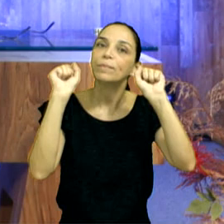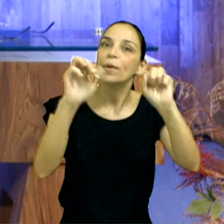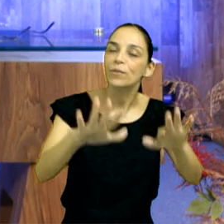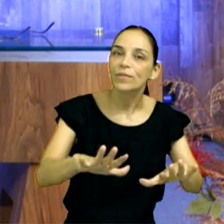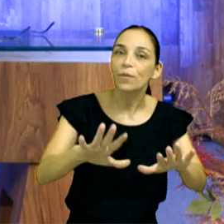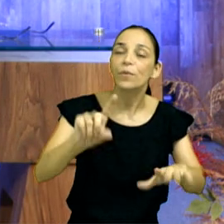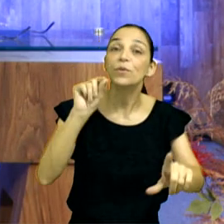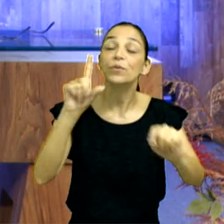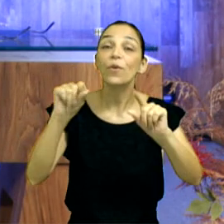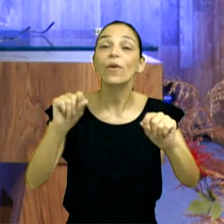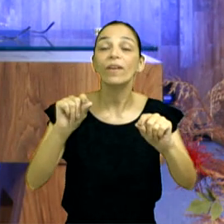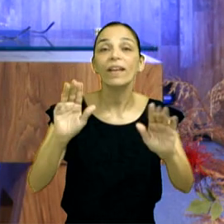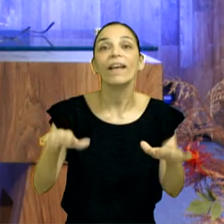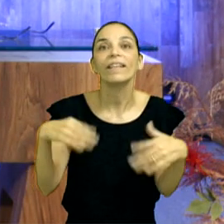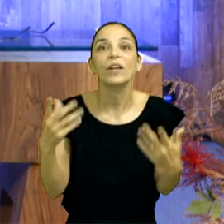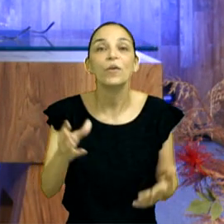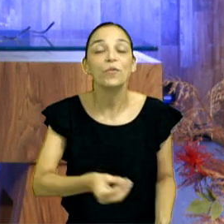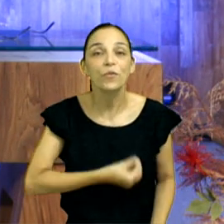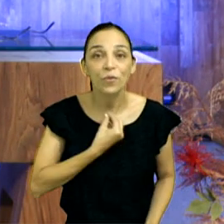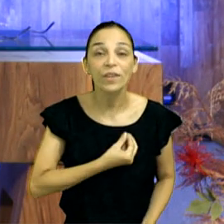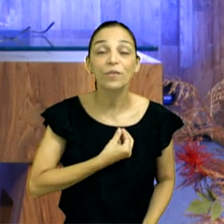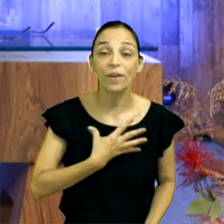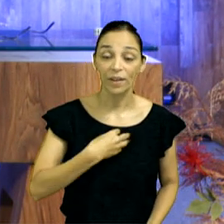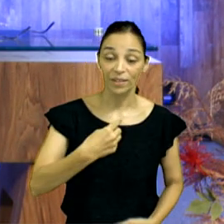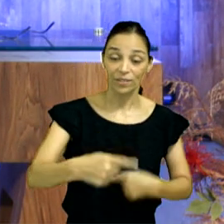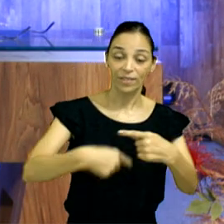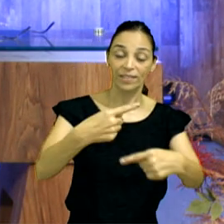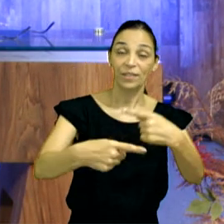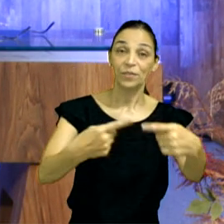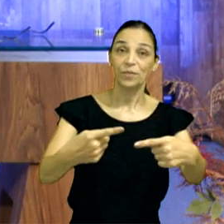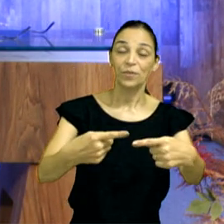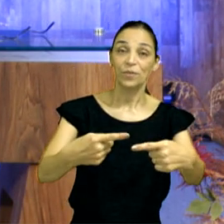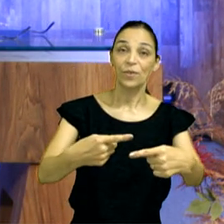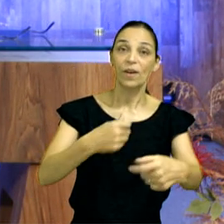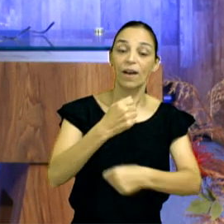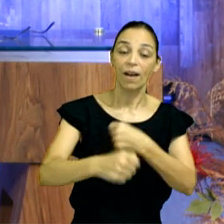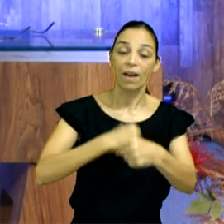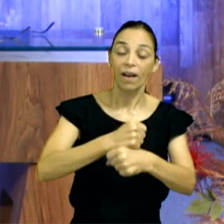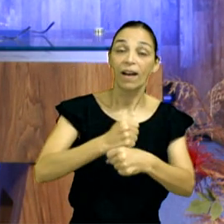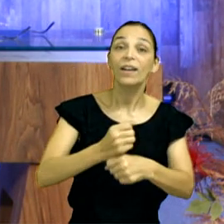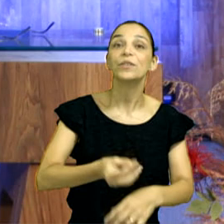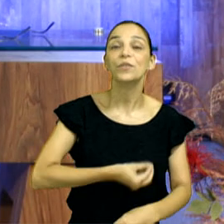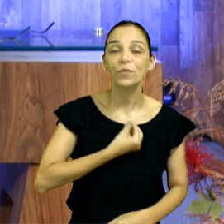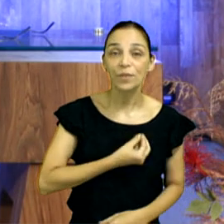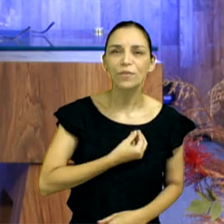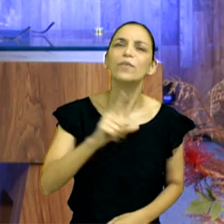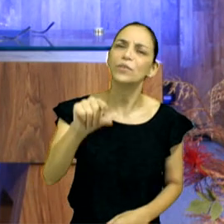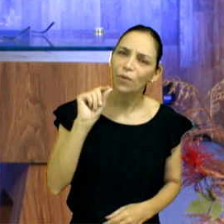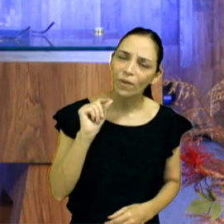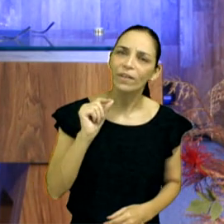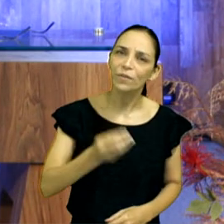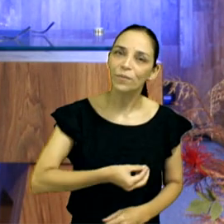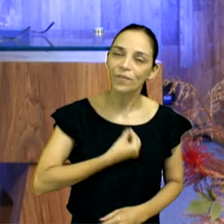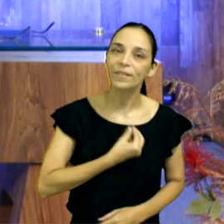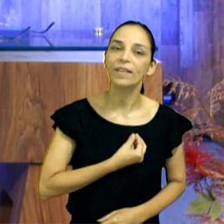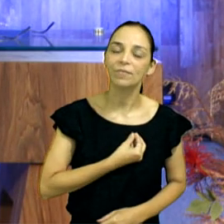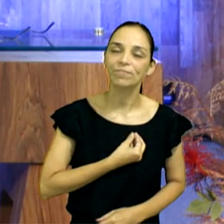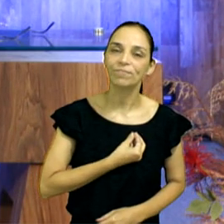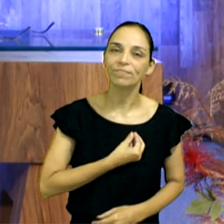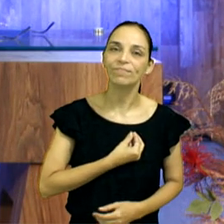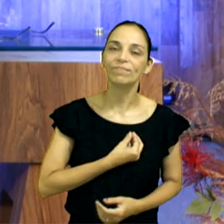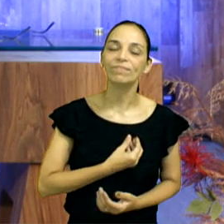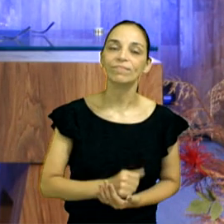para que vocês e seus descendentes vivam muitos anos. E o último trechinho que eu queria ler com vocês, antes de